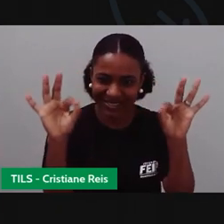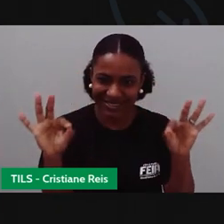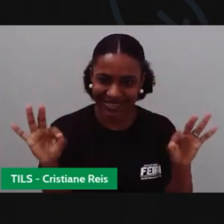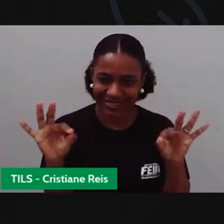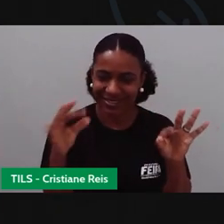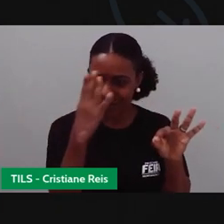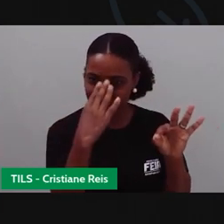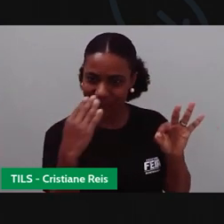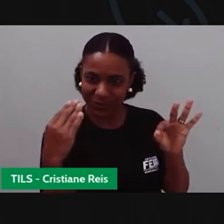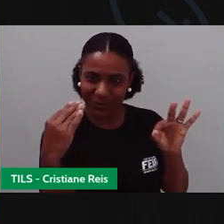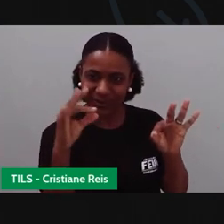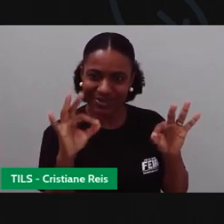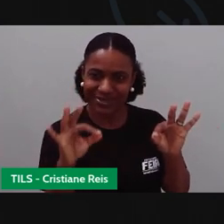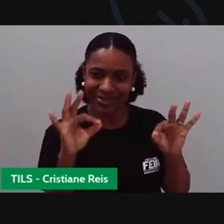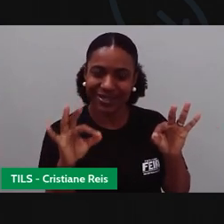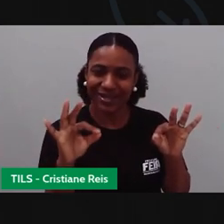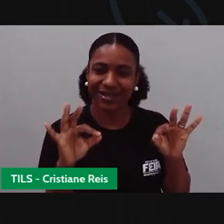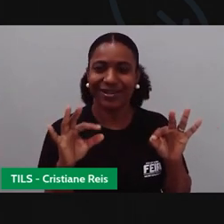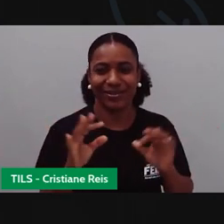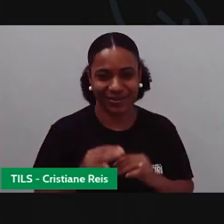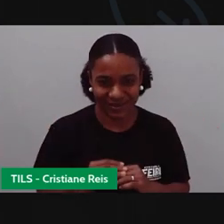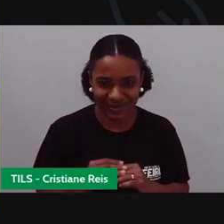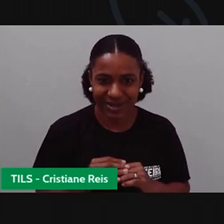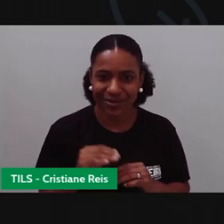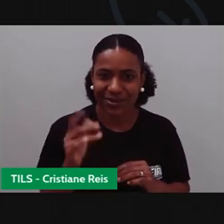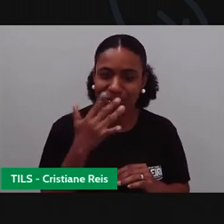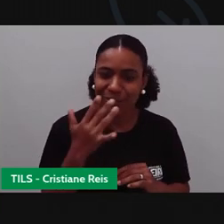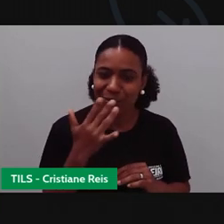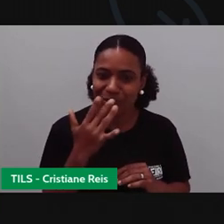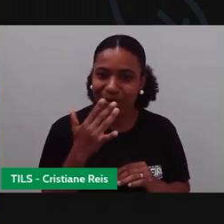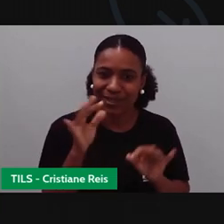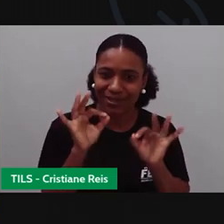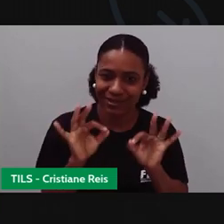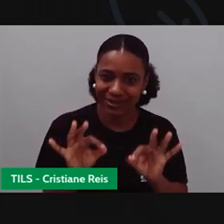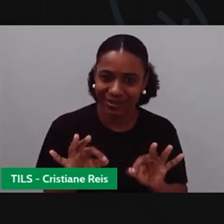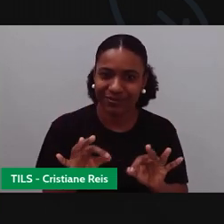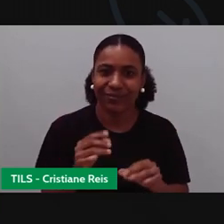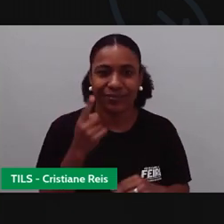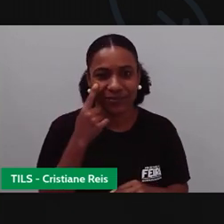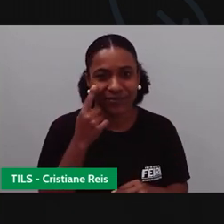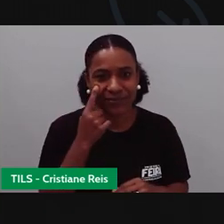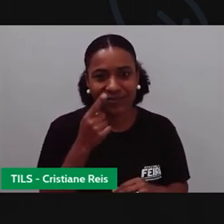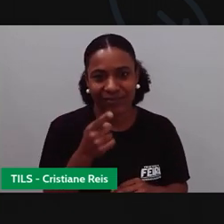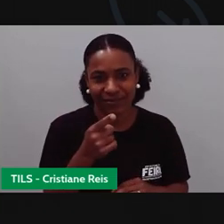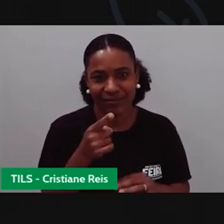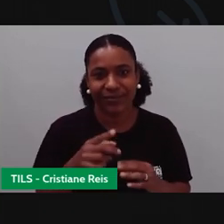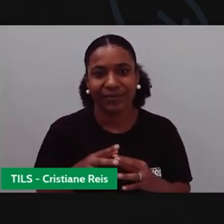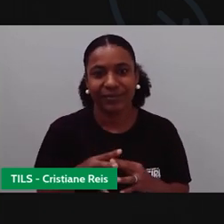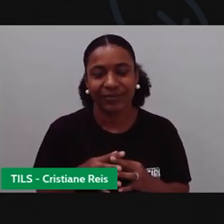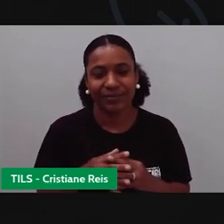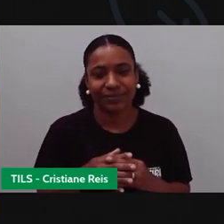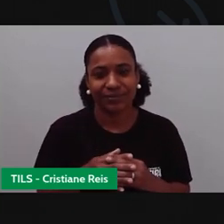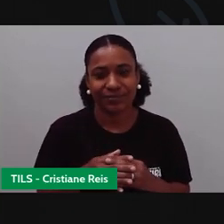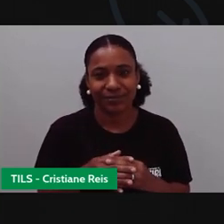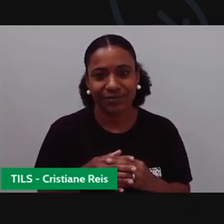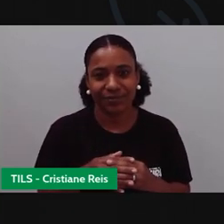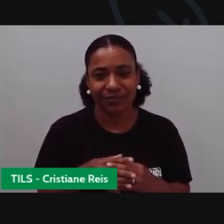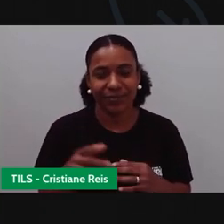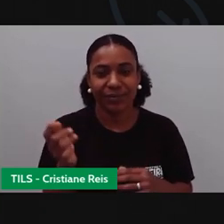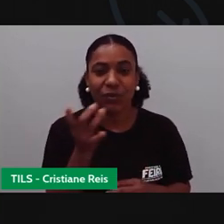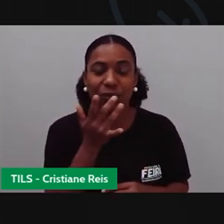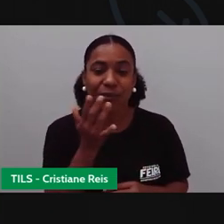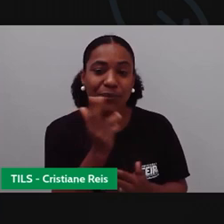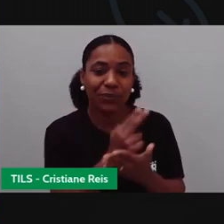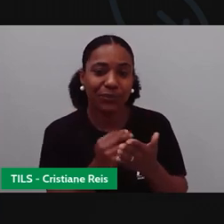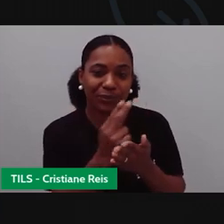Eu fiz o riscozinho pra saber o que é que eu ia pintar. Aí o vocês podem fazer? Olha só. Pegar o desenho,